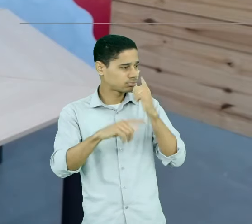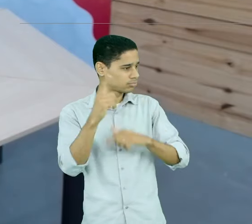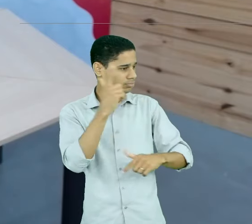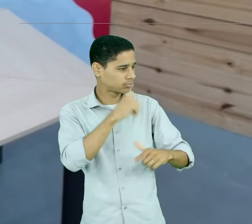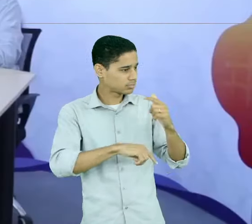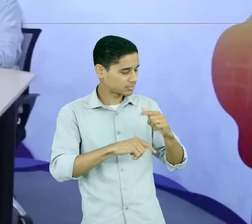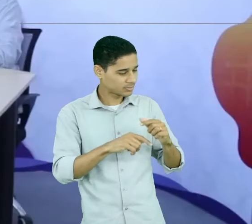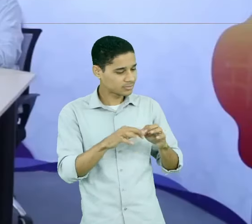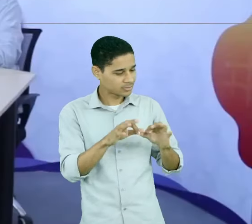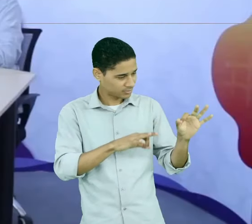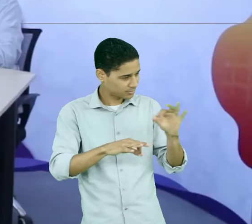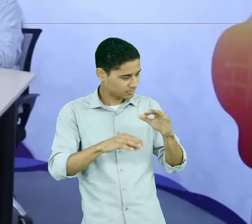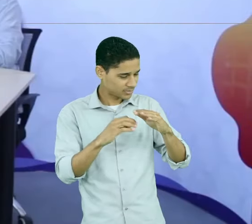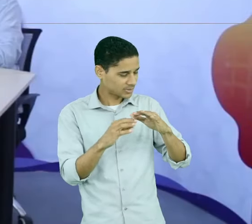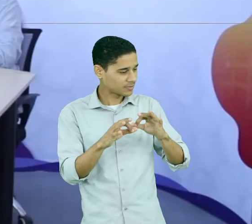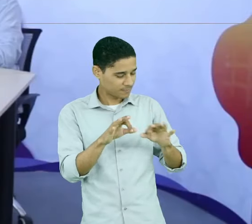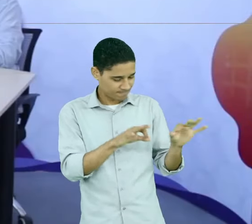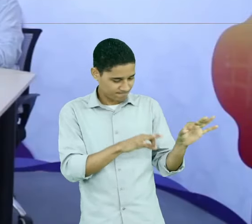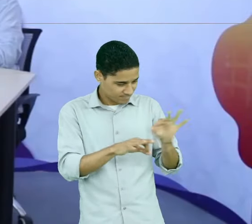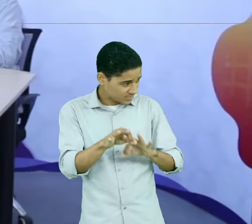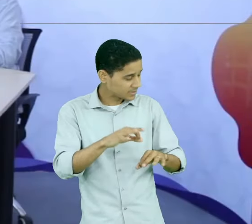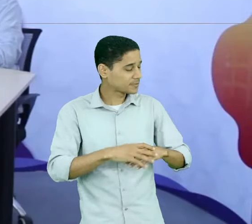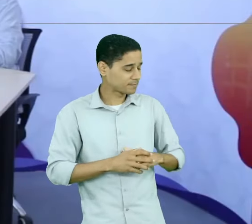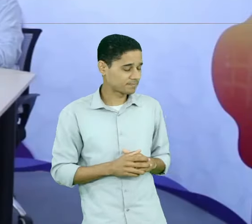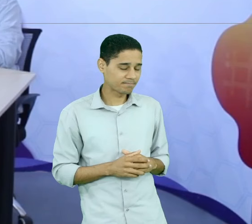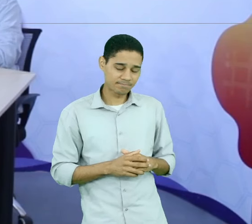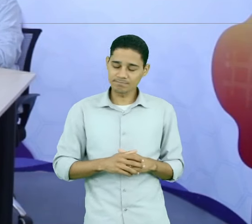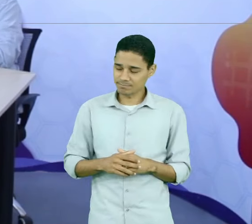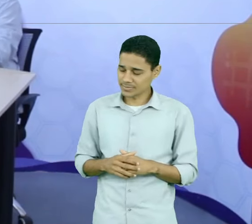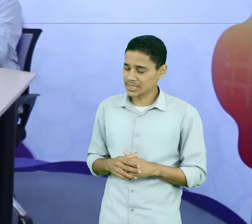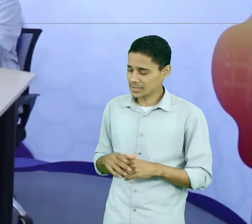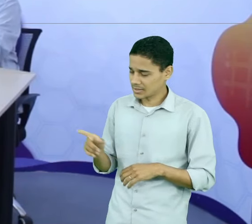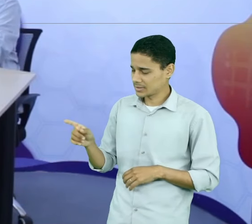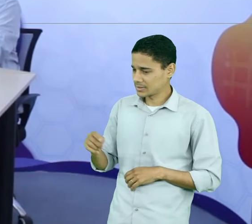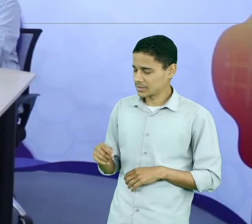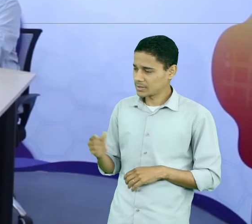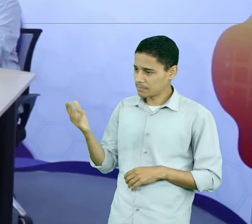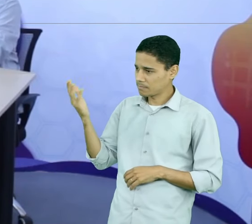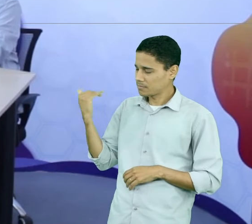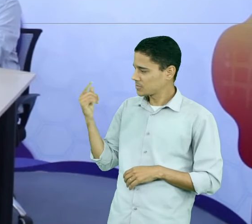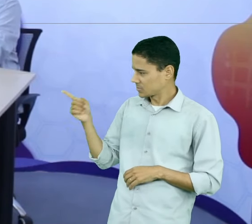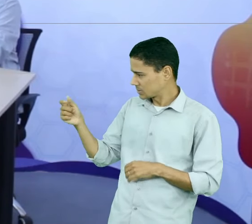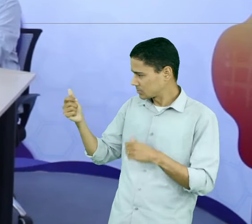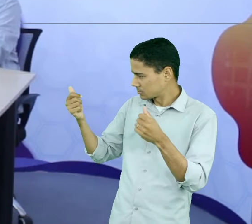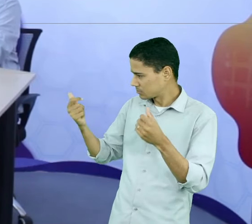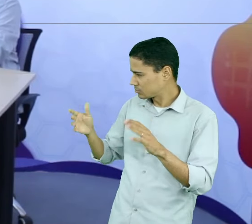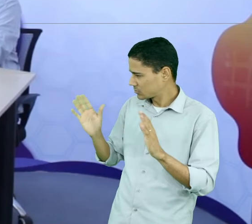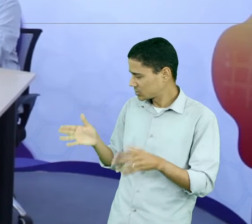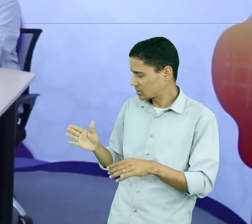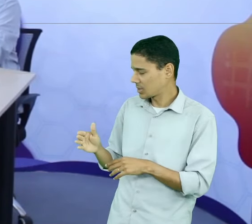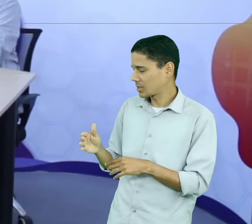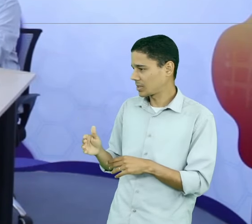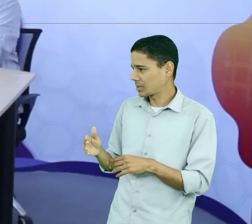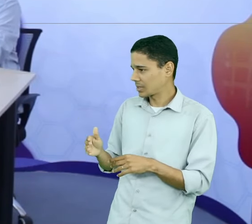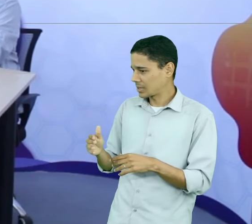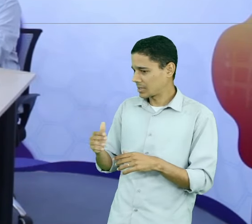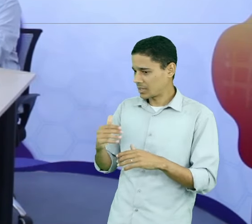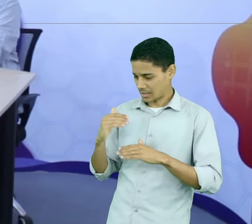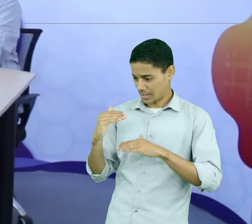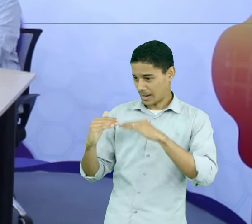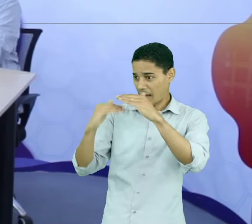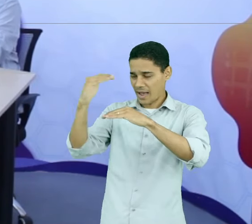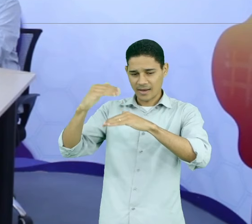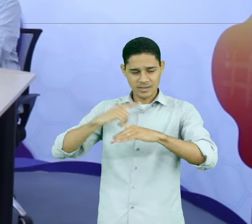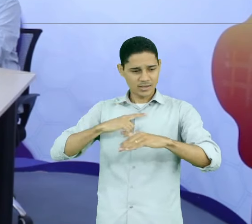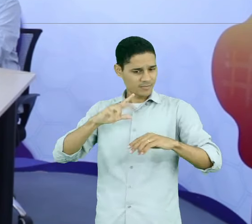uma coisa que foi trabalhada com vocês, que são os tipos de carreiras, né? Que não